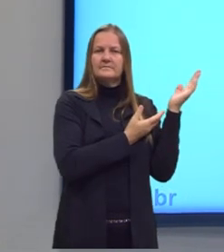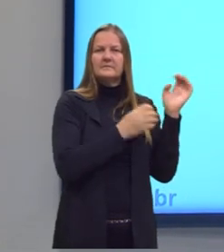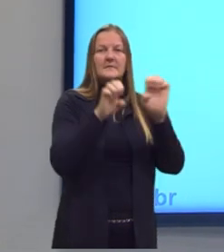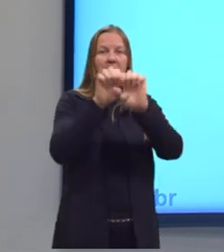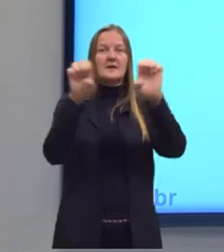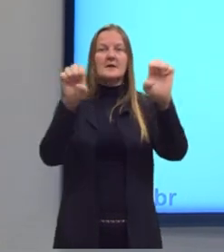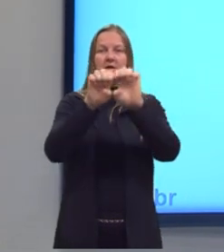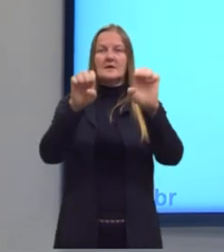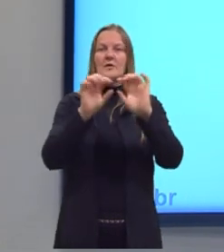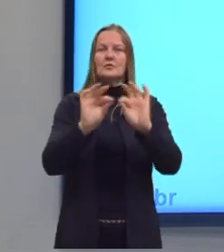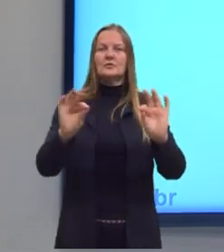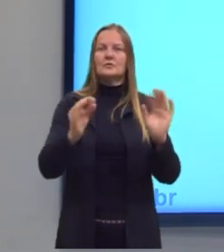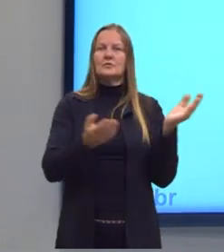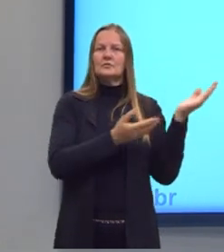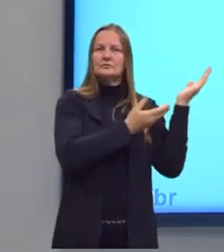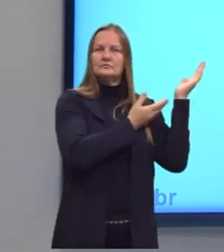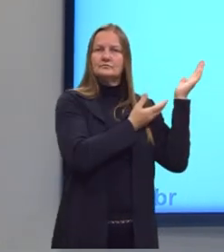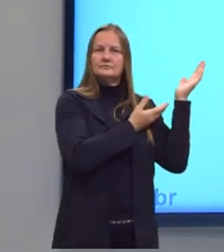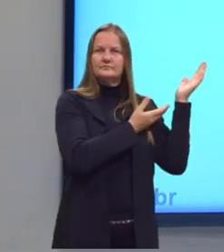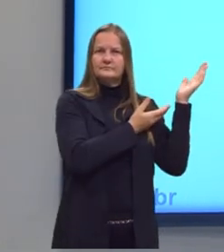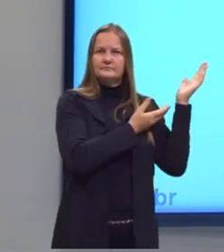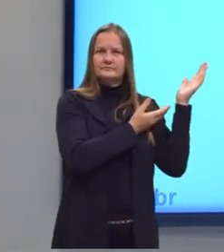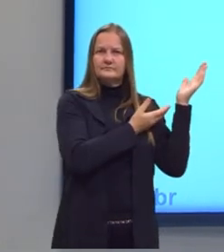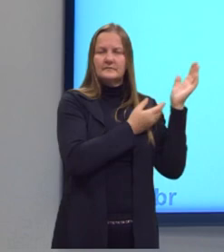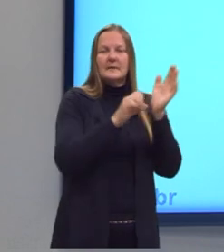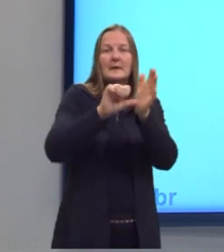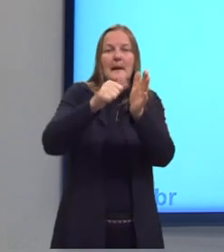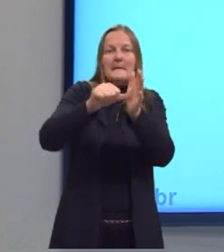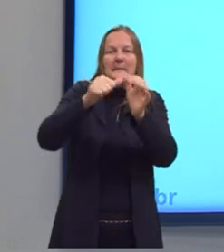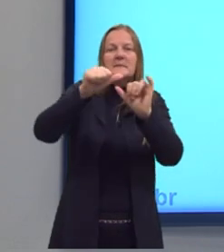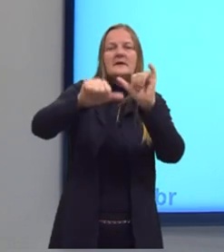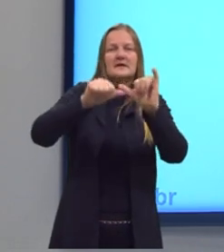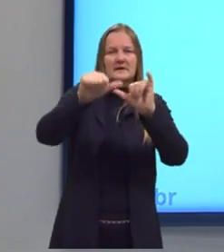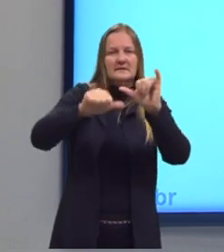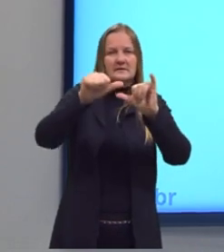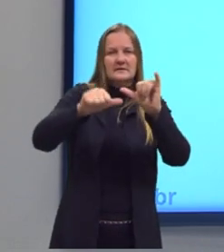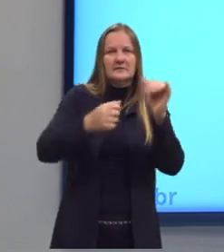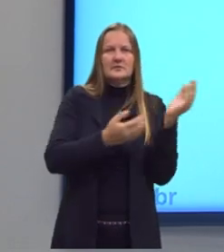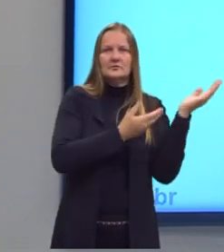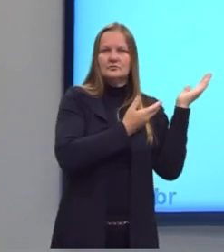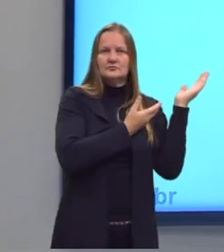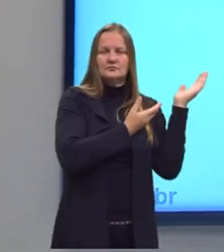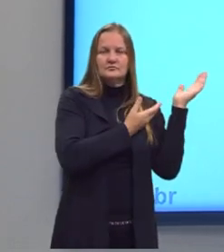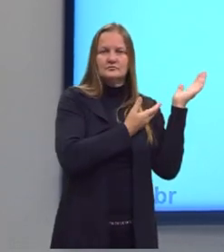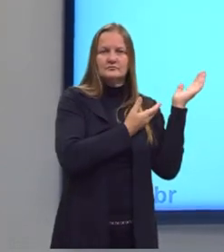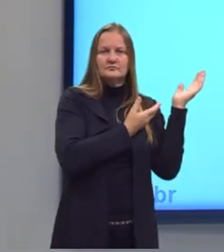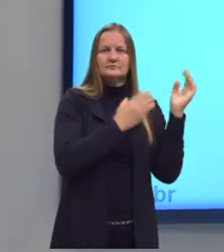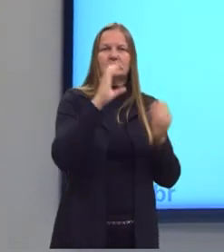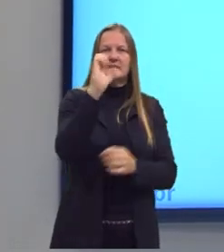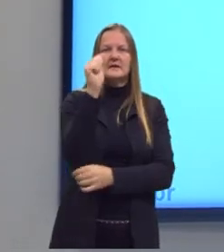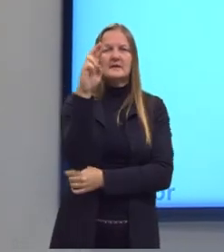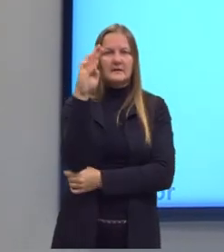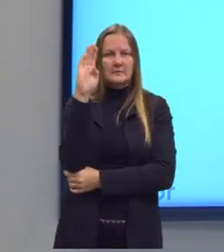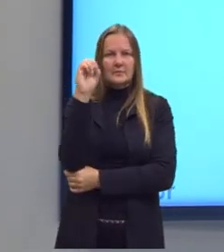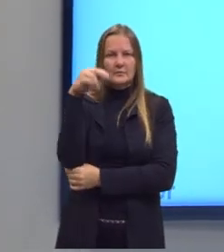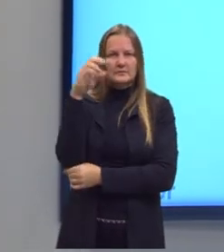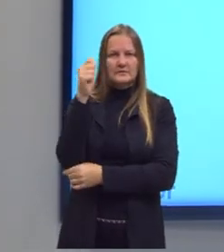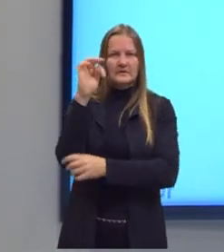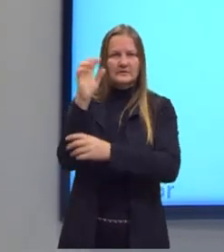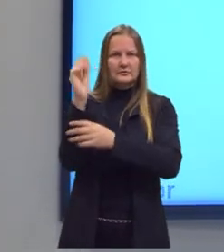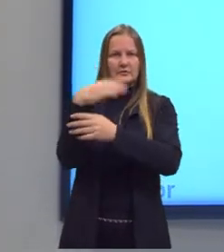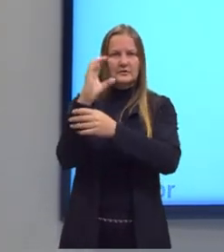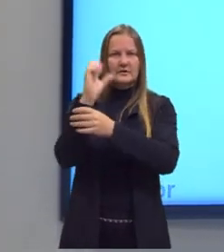simplificadas. Aqui aparece a primeira reação que eu falei para vocês, do carbonato de cálcio, que apareceu no nosso exemplo lá